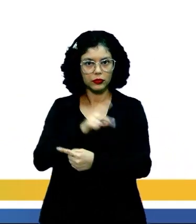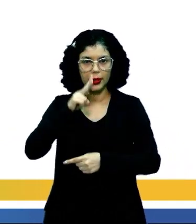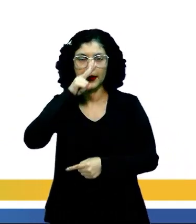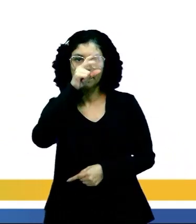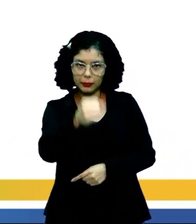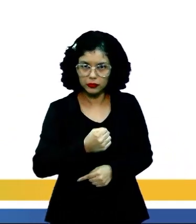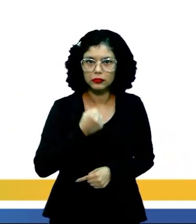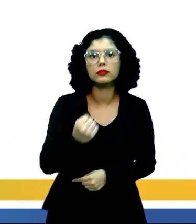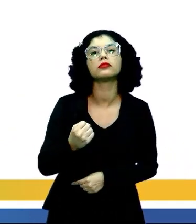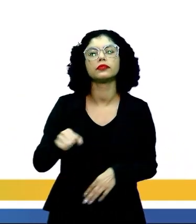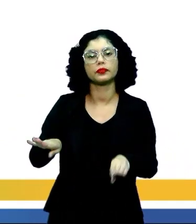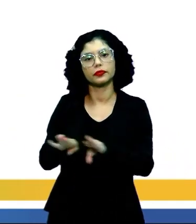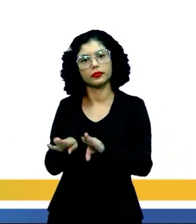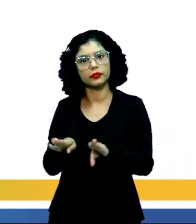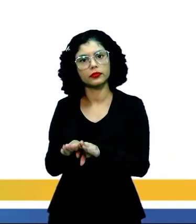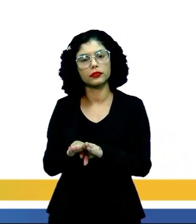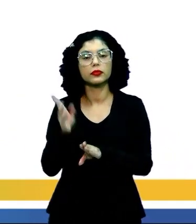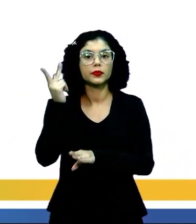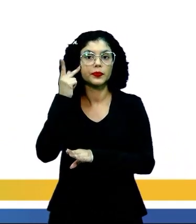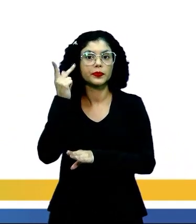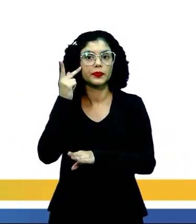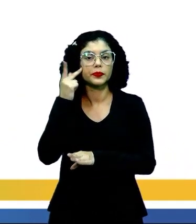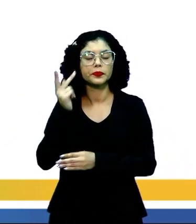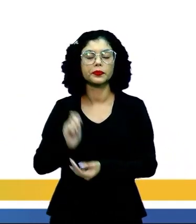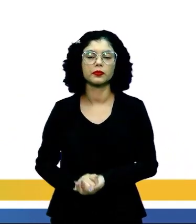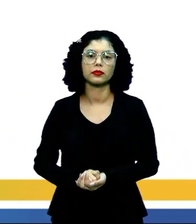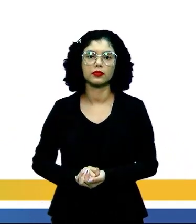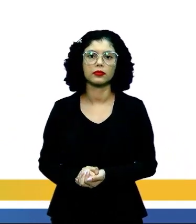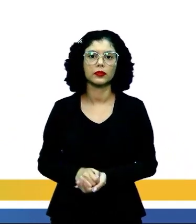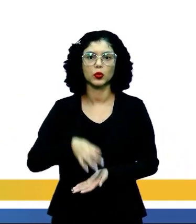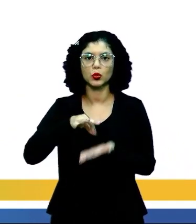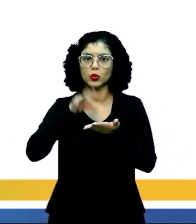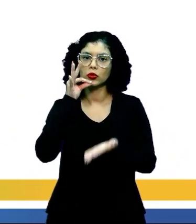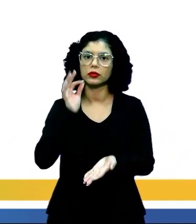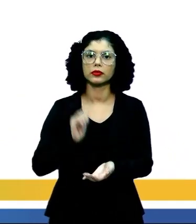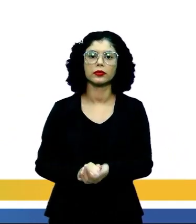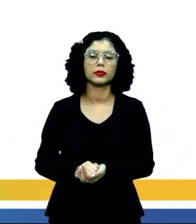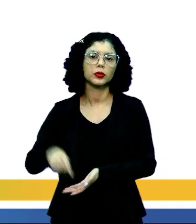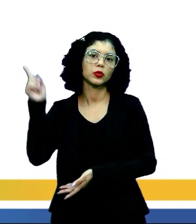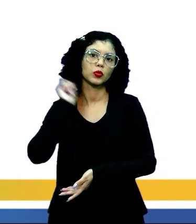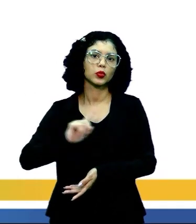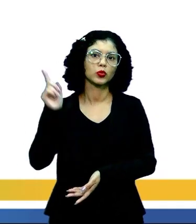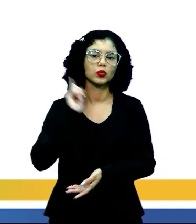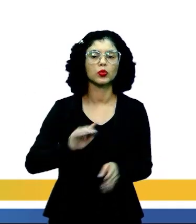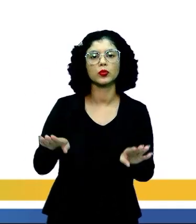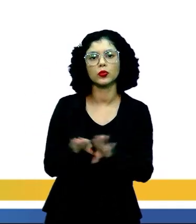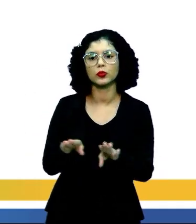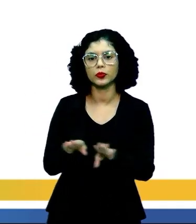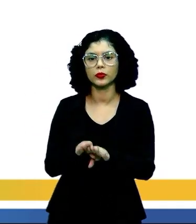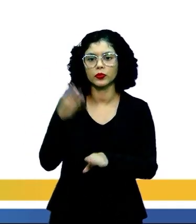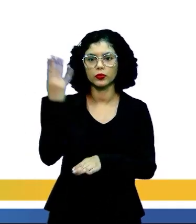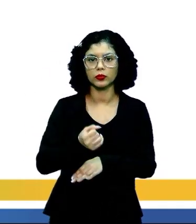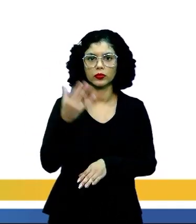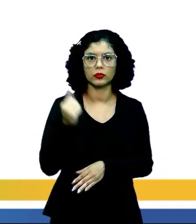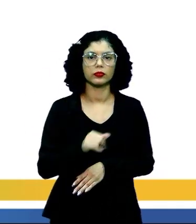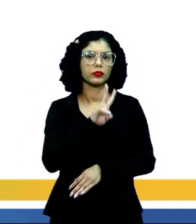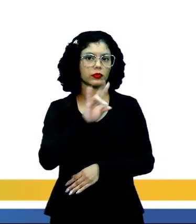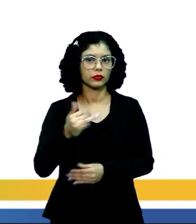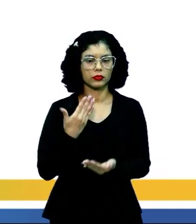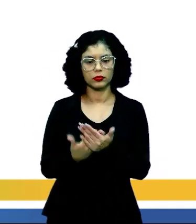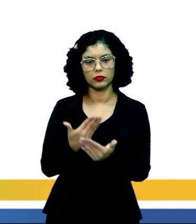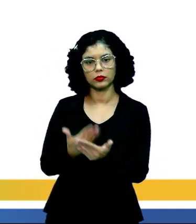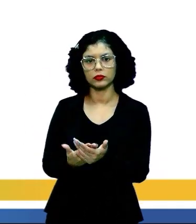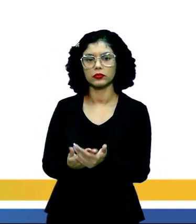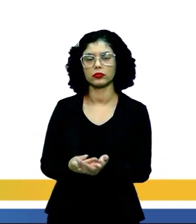poderes, né? Entre São Paulo, que seria ali o café, e Minas Gerais, que seria o leite. Isso você vai estudar